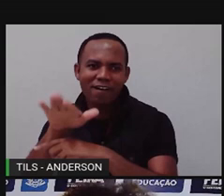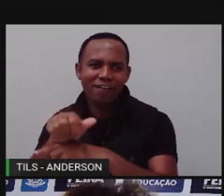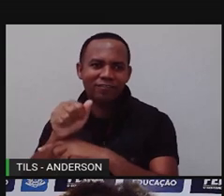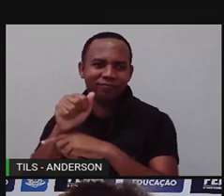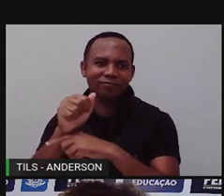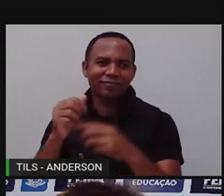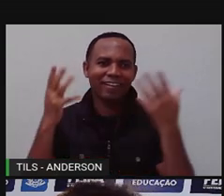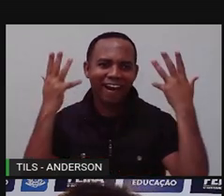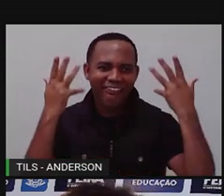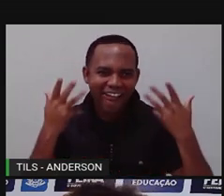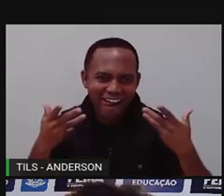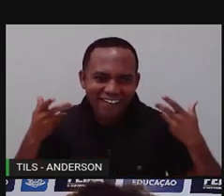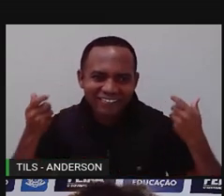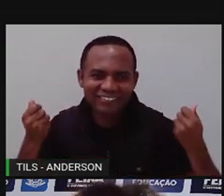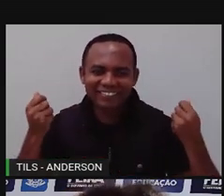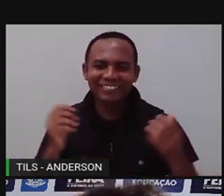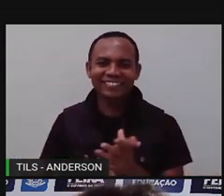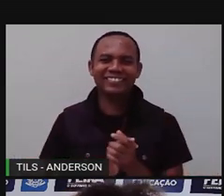melhor, leão.